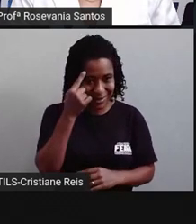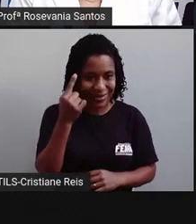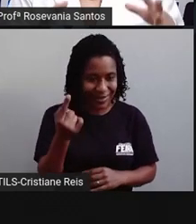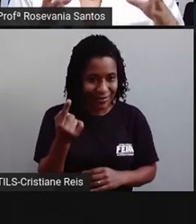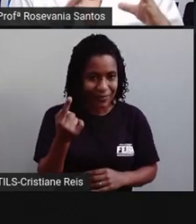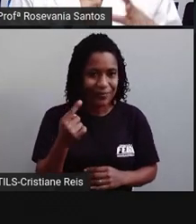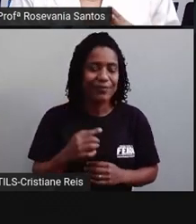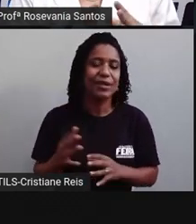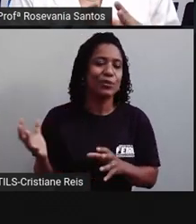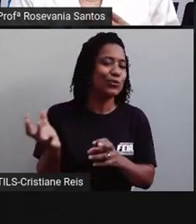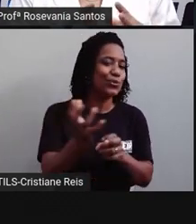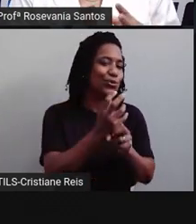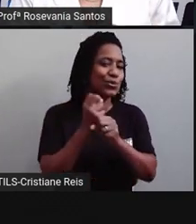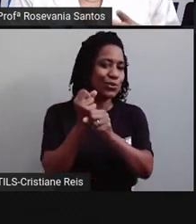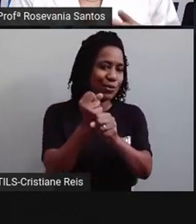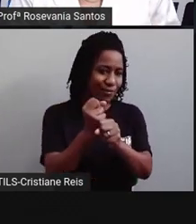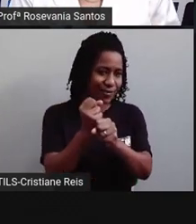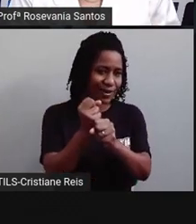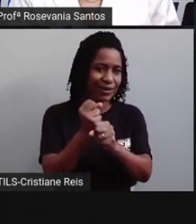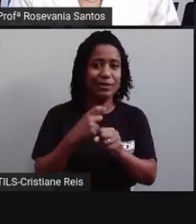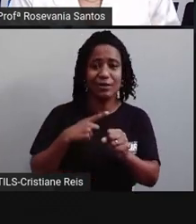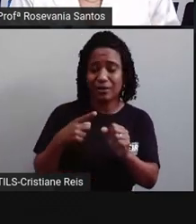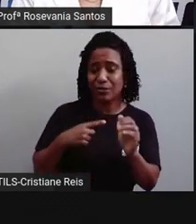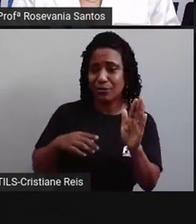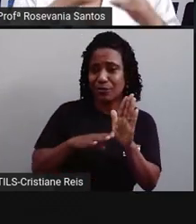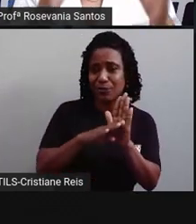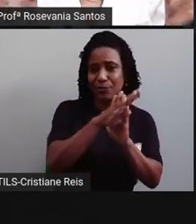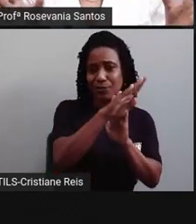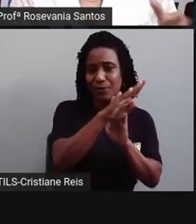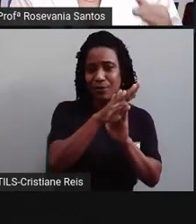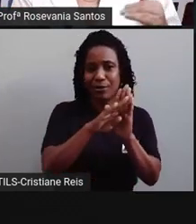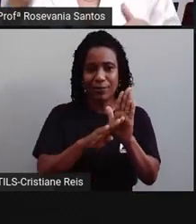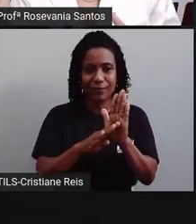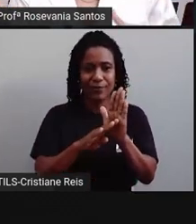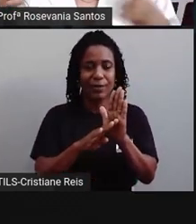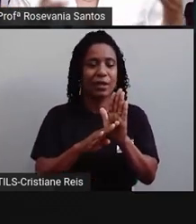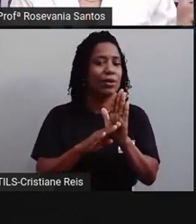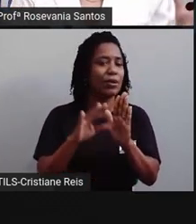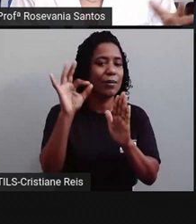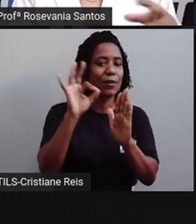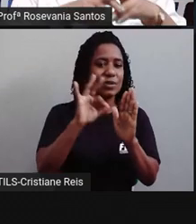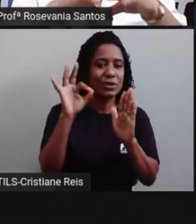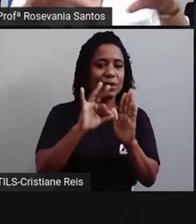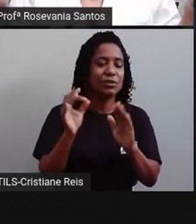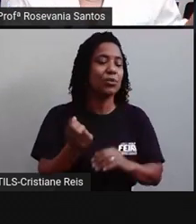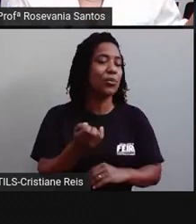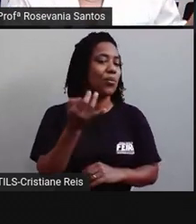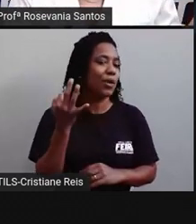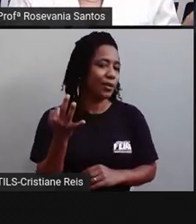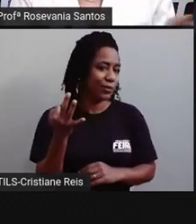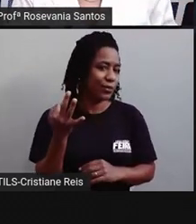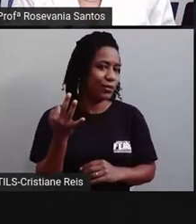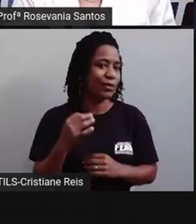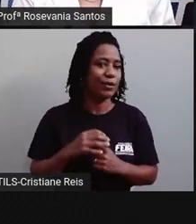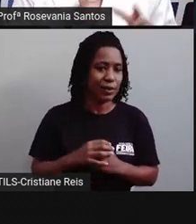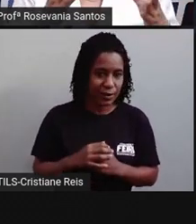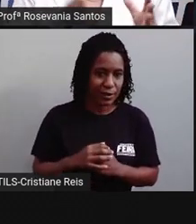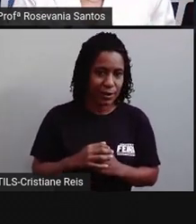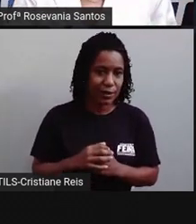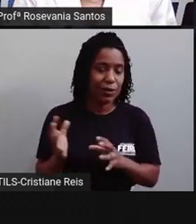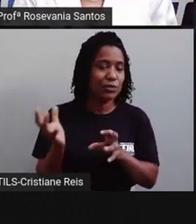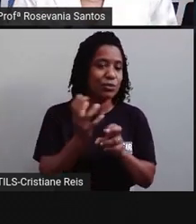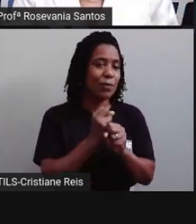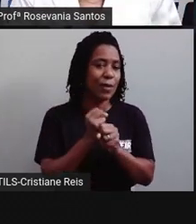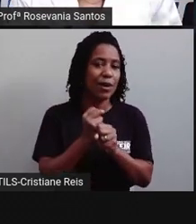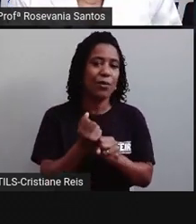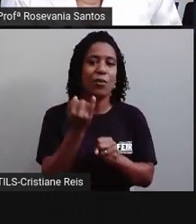habitantes, eu tenho o crescimento vegetativo. Ou seja, é o que sobrou, do que nasceu, do que morreu, quanto é que ficou o povo, é o